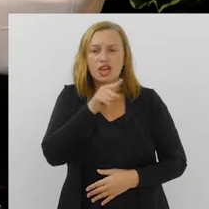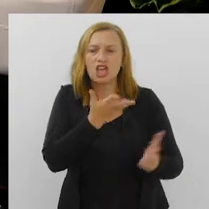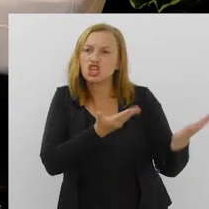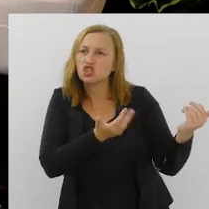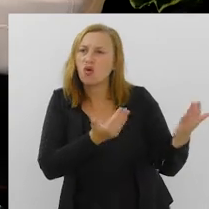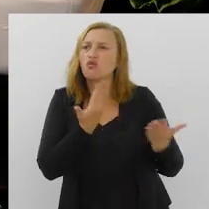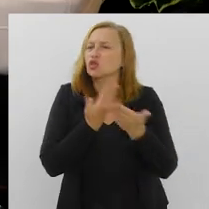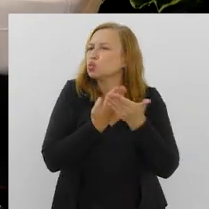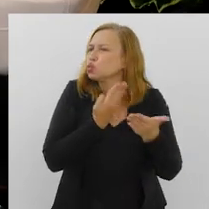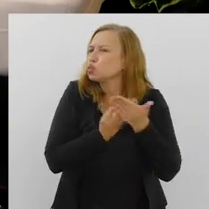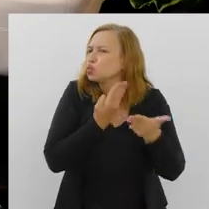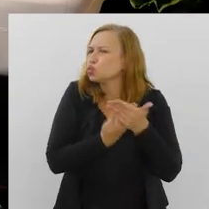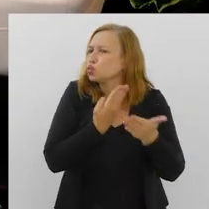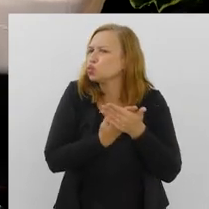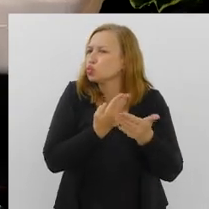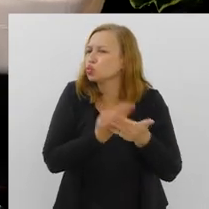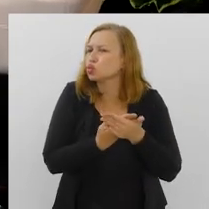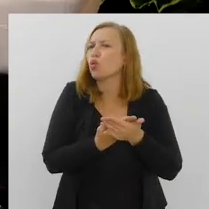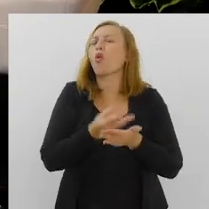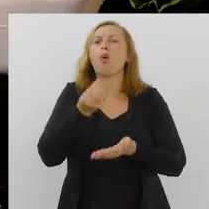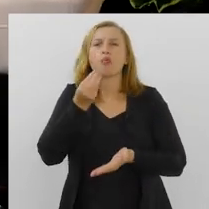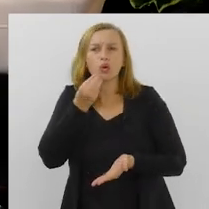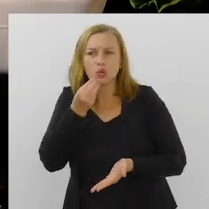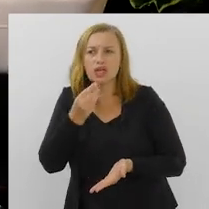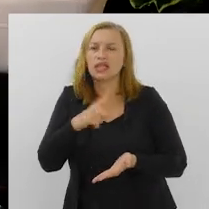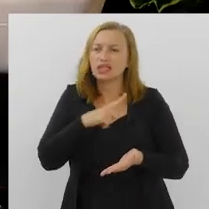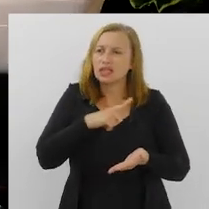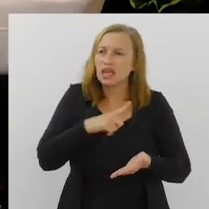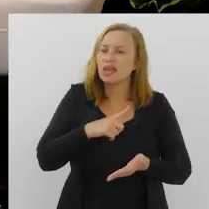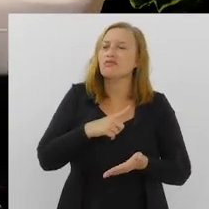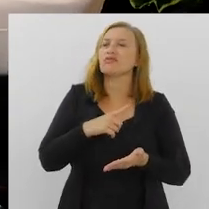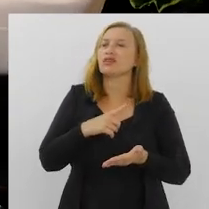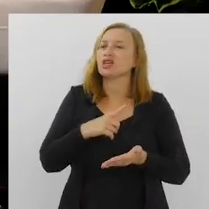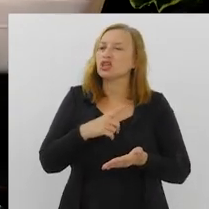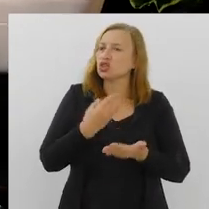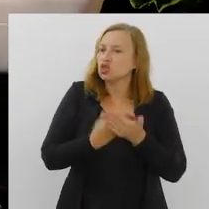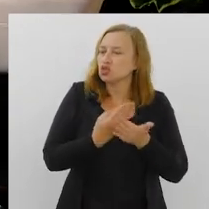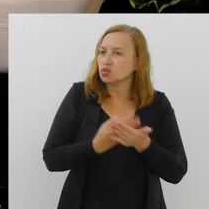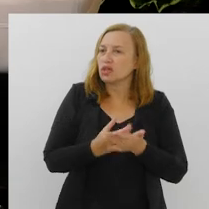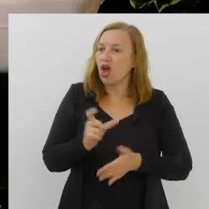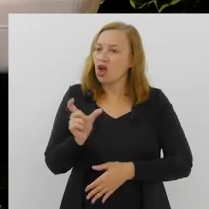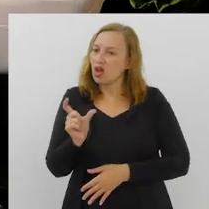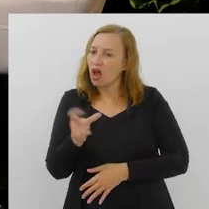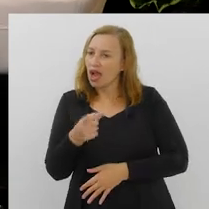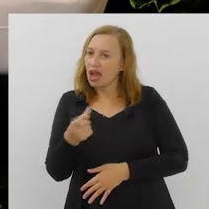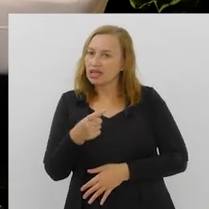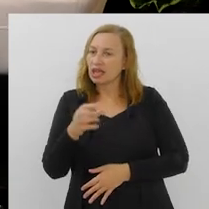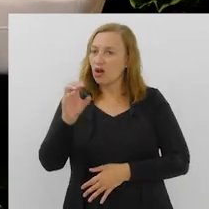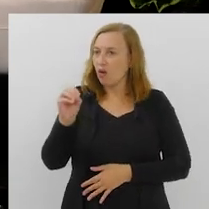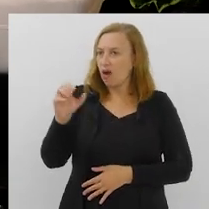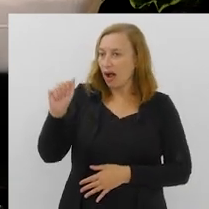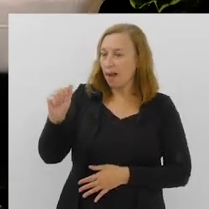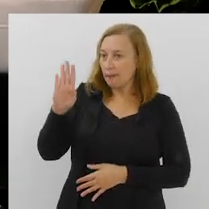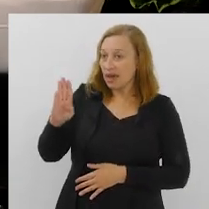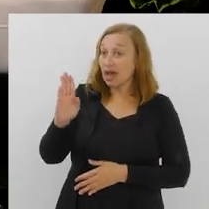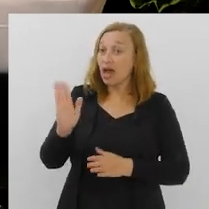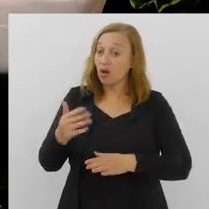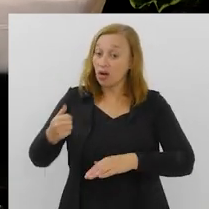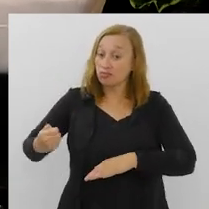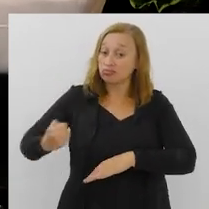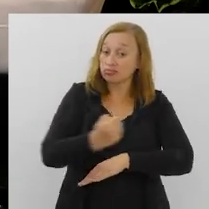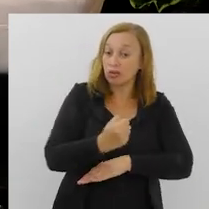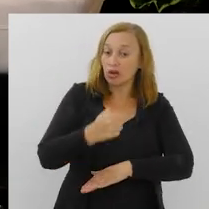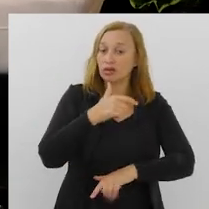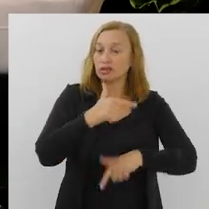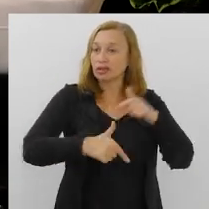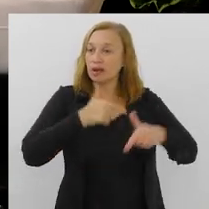falando daquele jovem que estudou, que teve oportunidade de estudar, optou pelo direito, retirou a carteira da OAB e vai então para